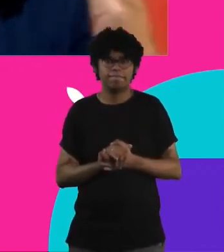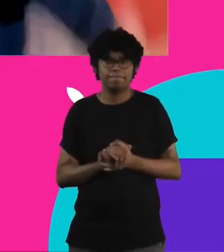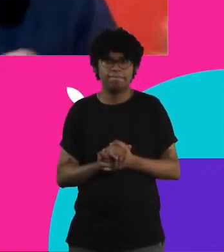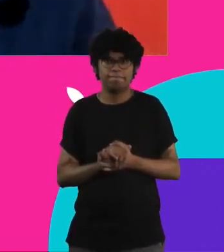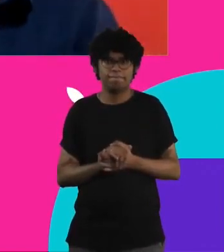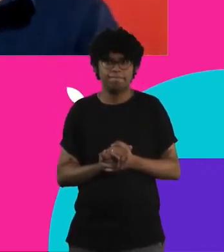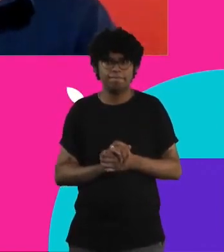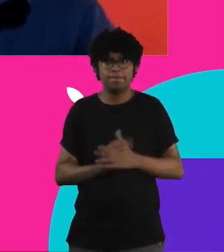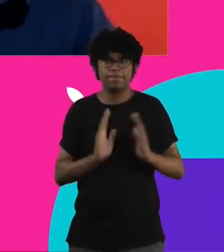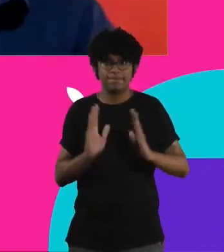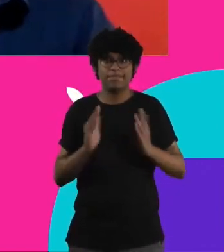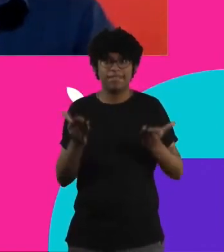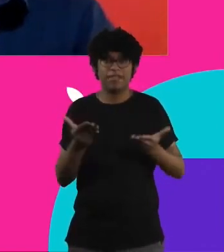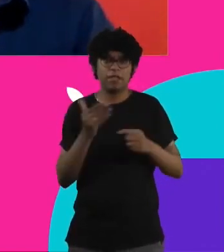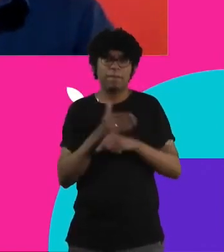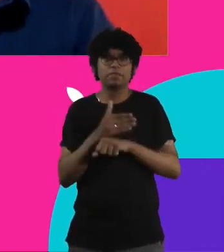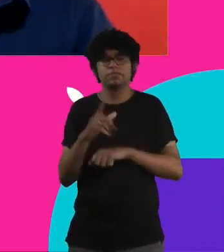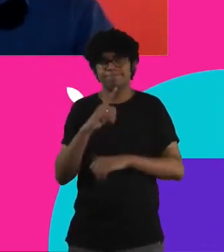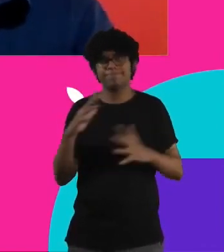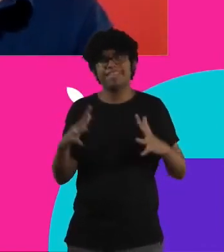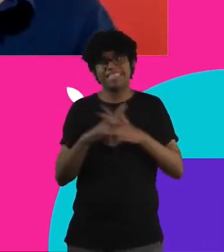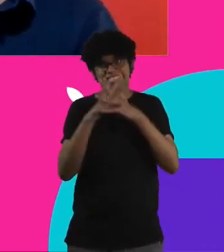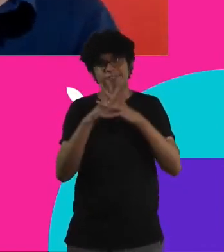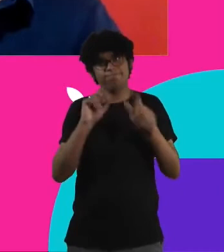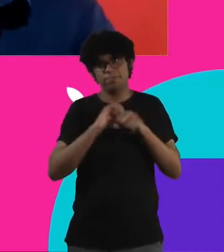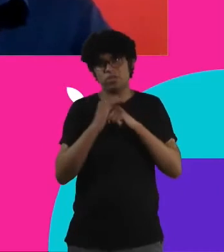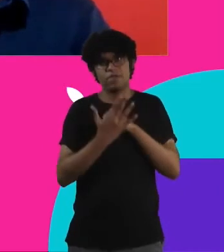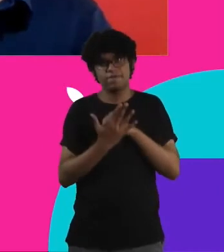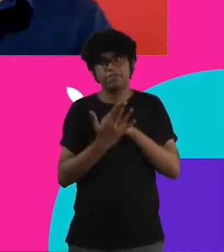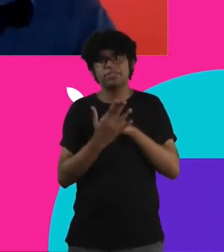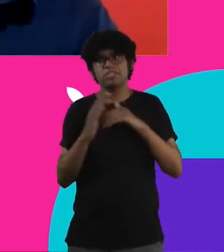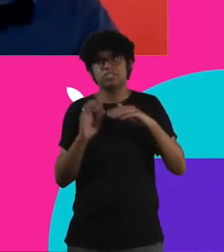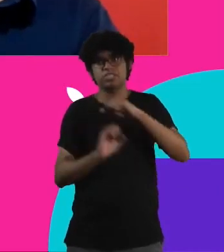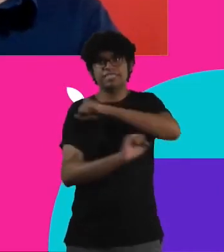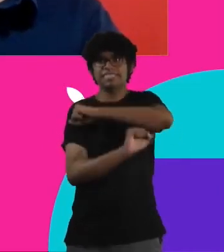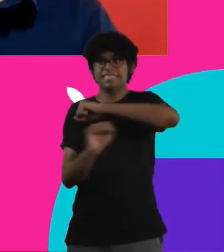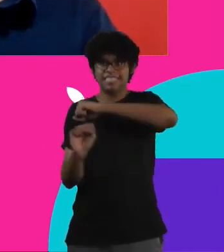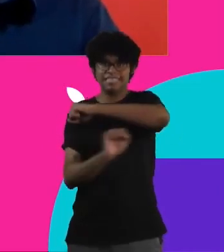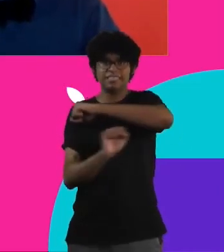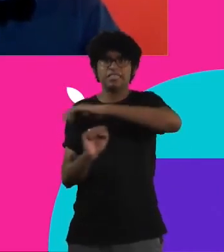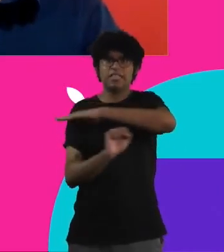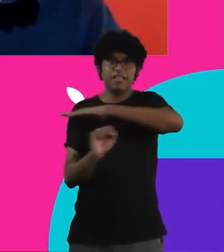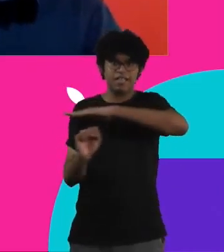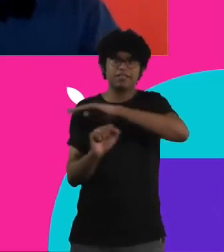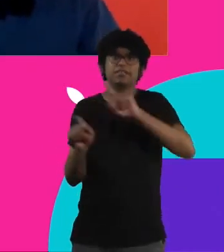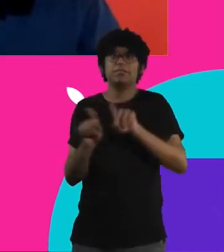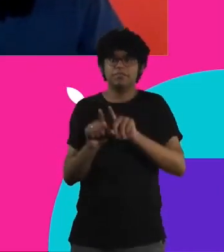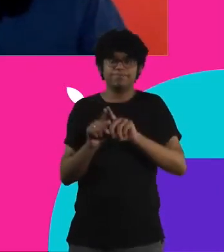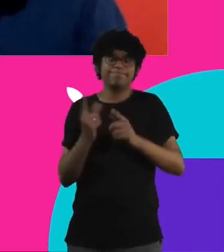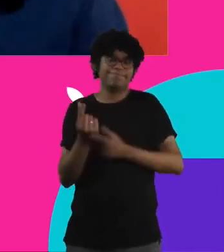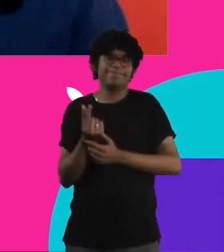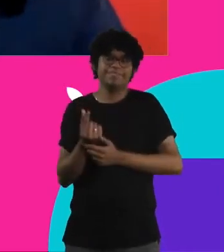participa tem um momento aí de uma crise sanitária econômica as rendas das famílias caíram desemprego aumentou de novo